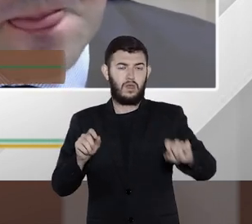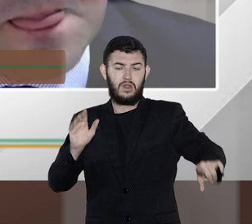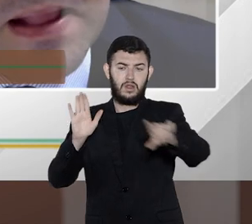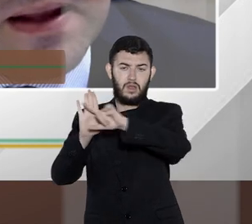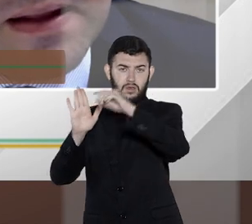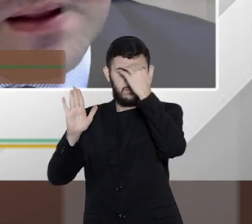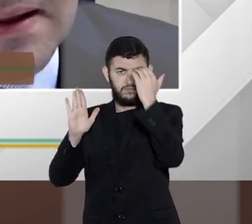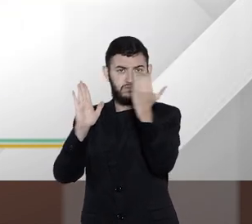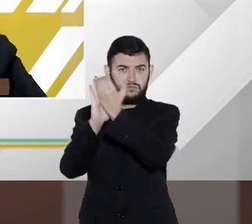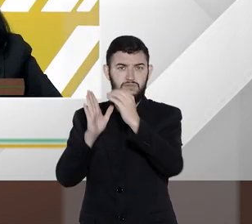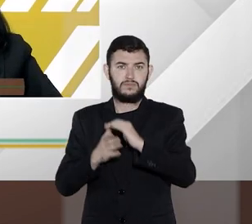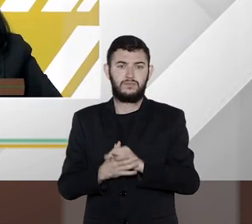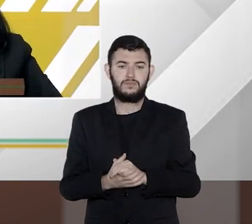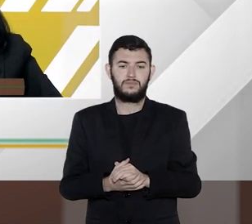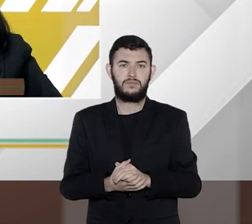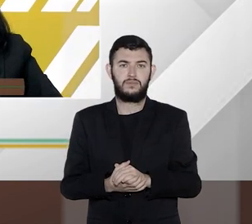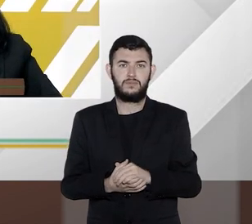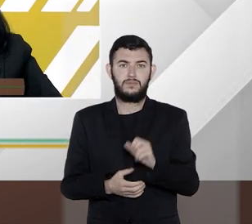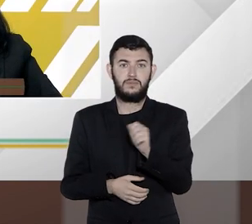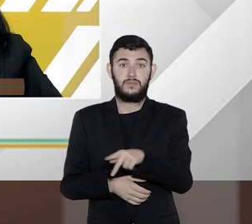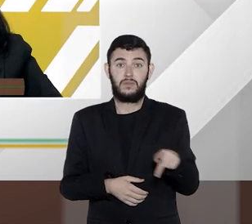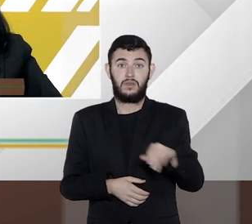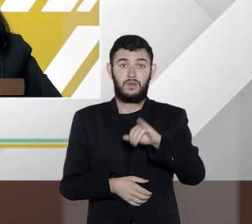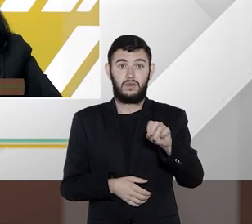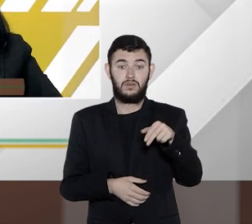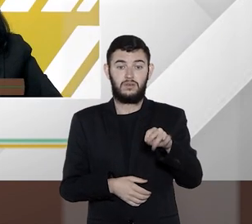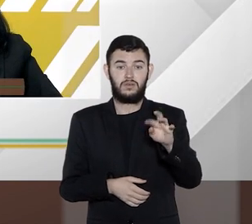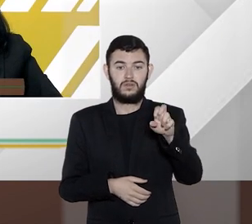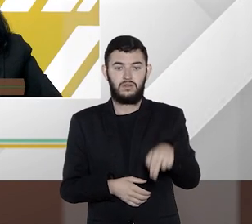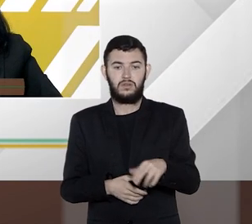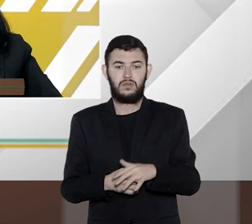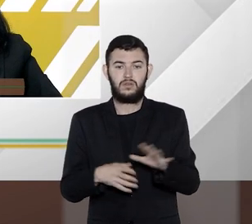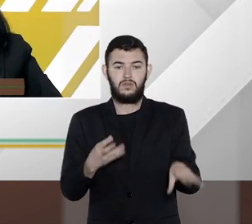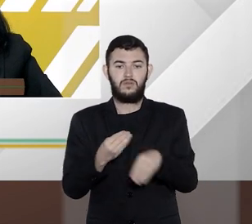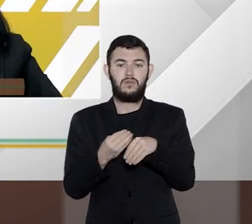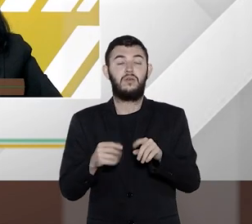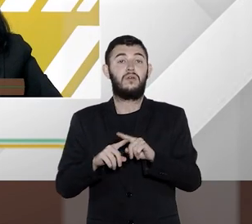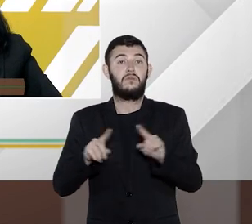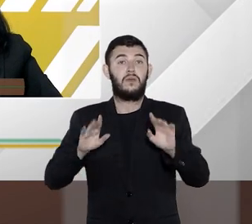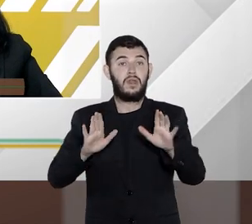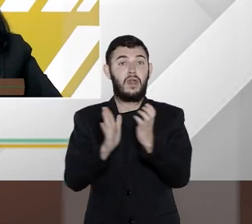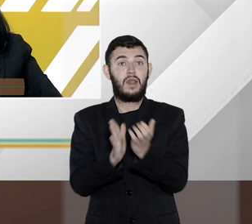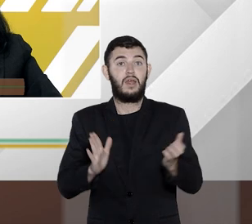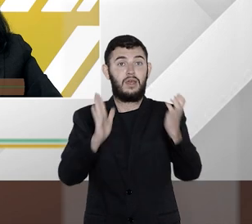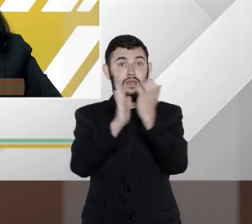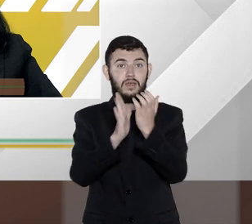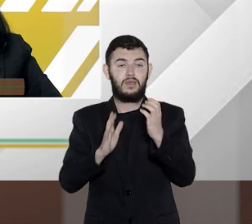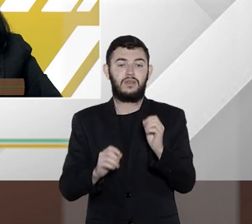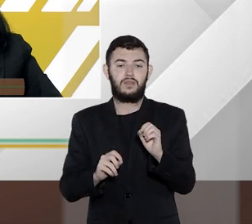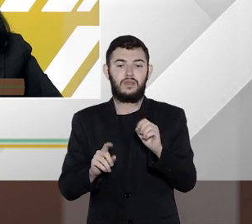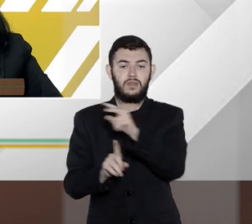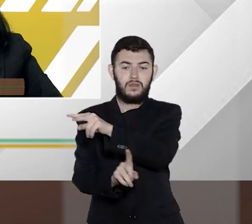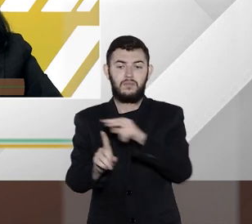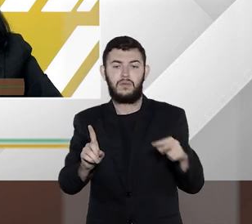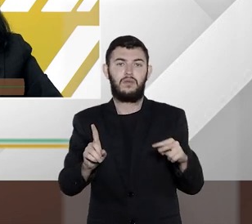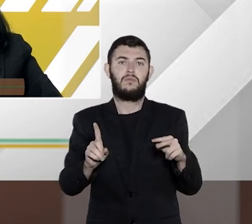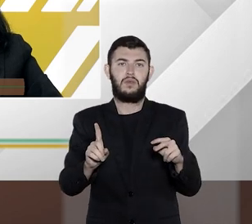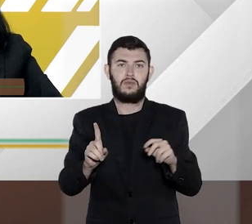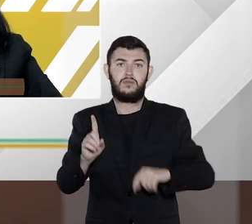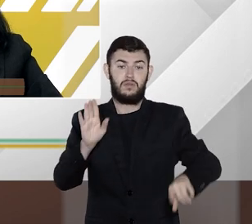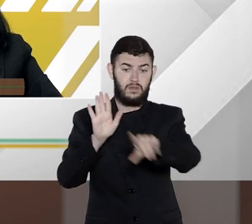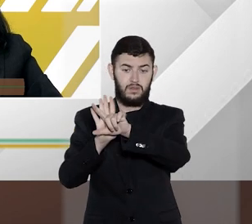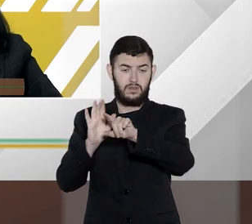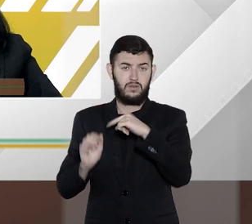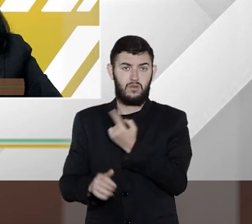lei professor Jonathan não e além disso ah desculpa obrigado Thiago e dentro dessa perspectiva a gente tem um